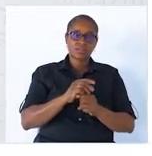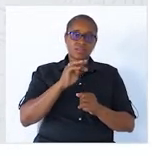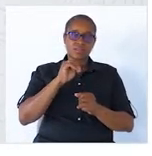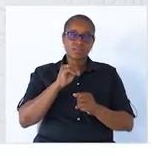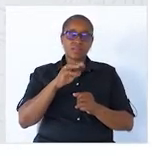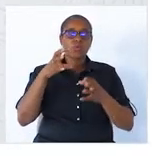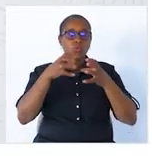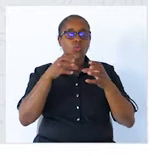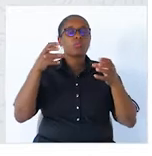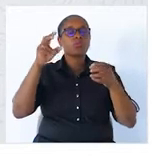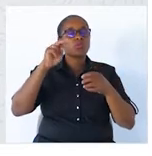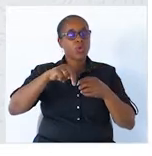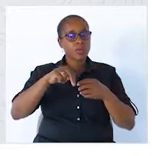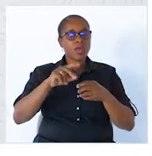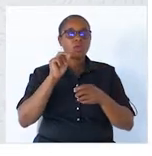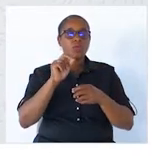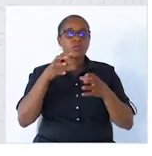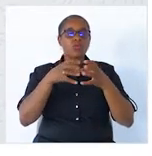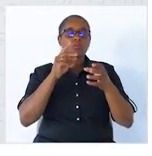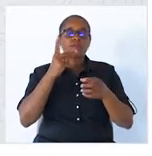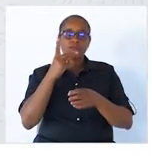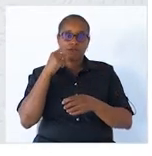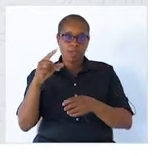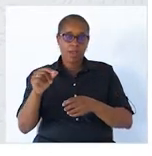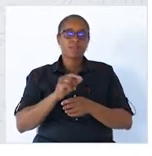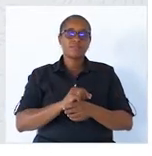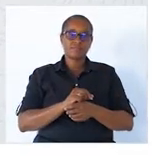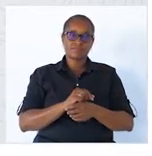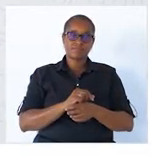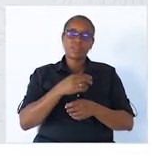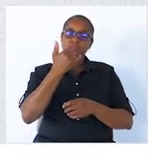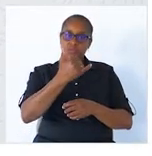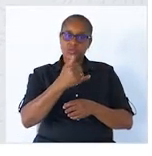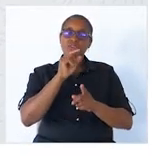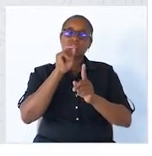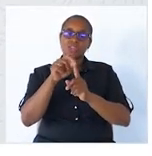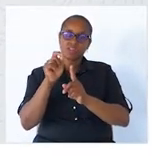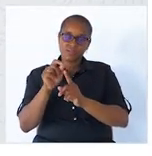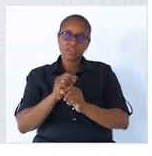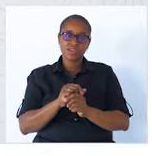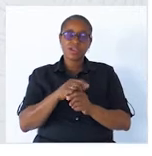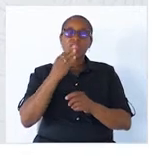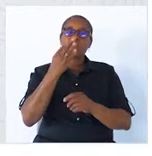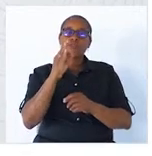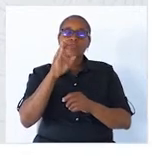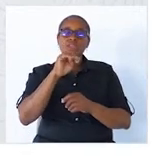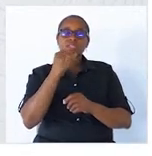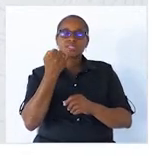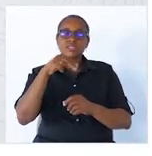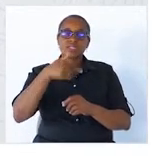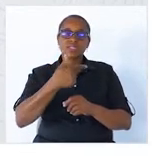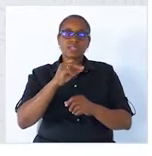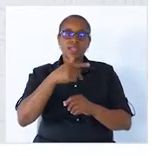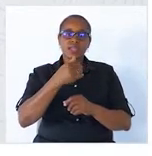o grupo nominal e o grupo verbal. 2. Identificar as funções sintáticas